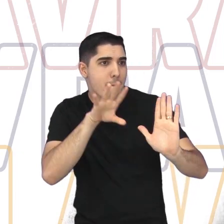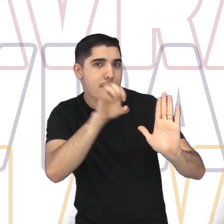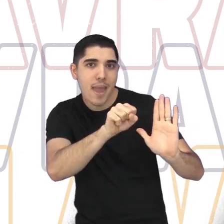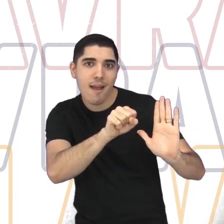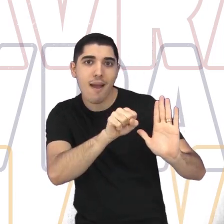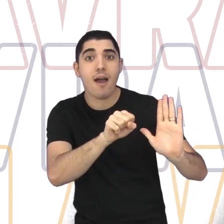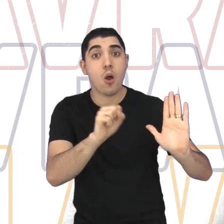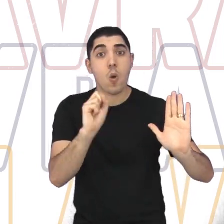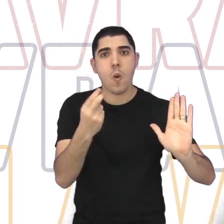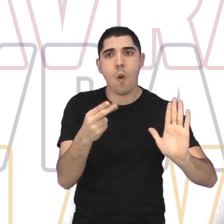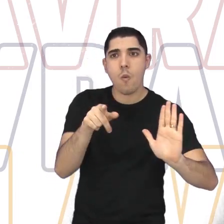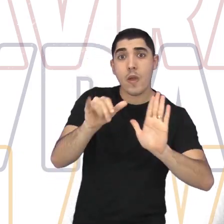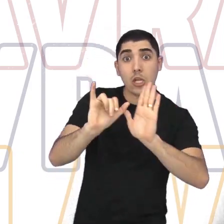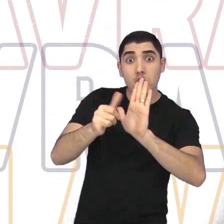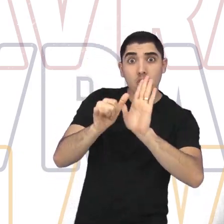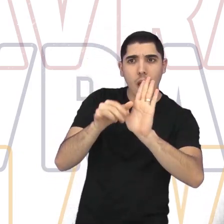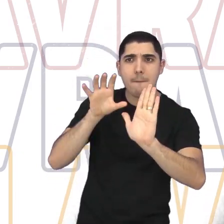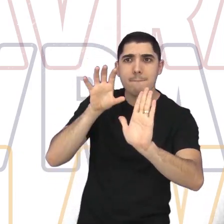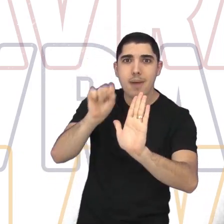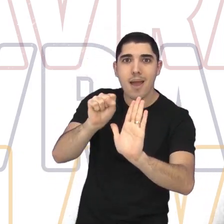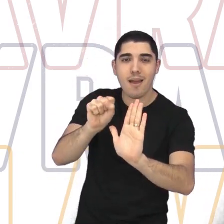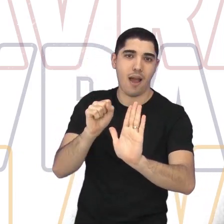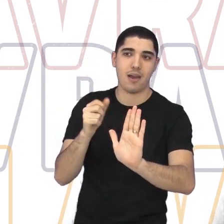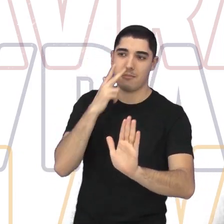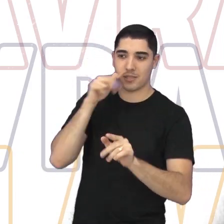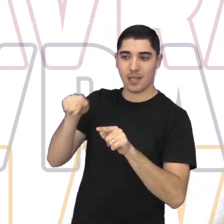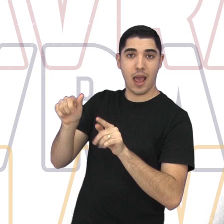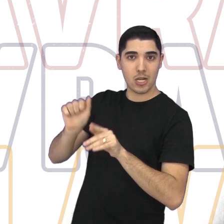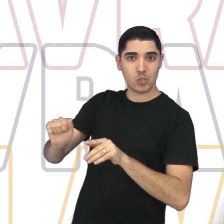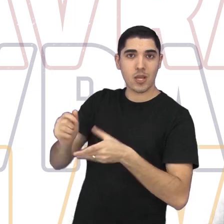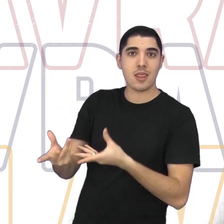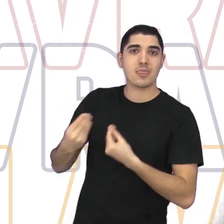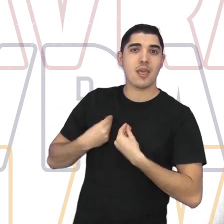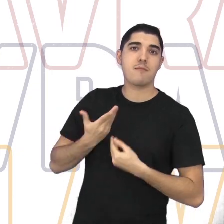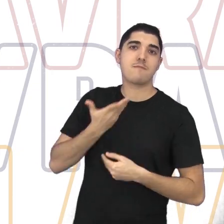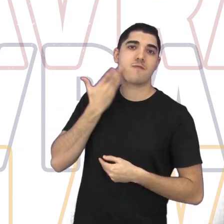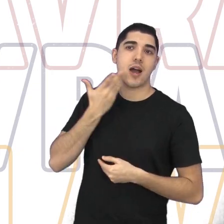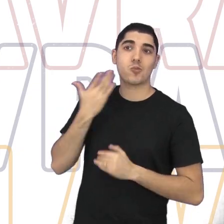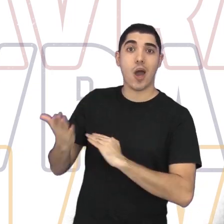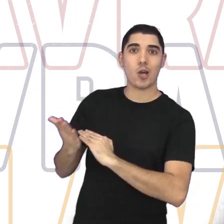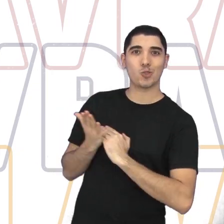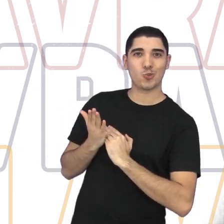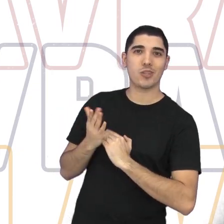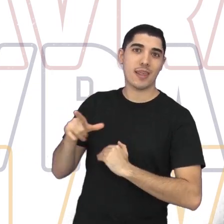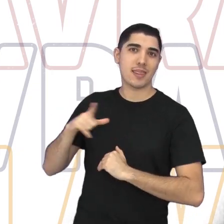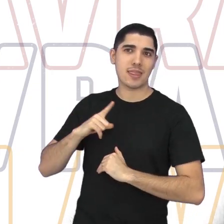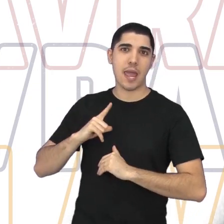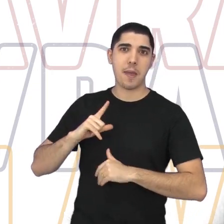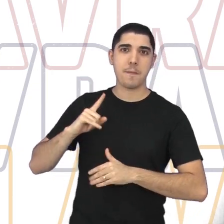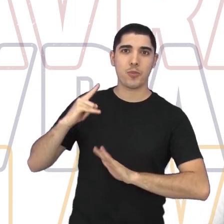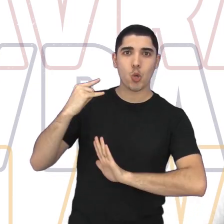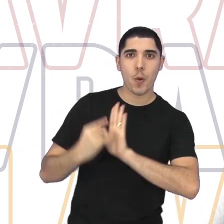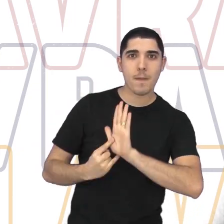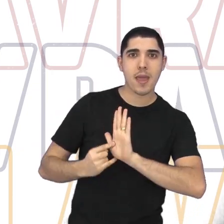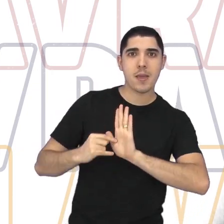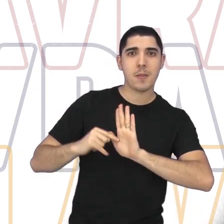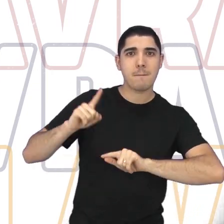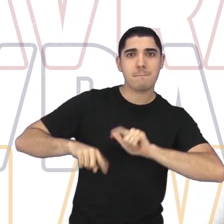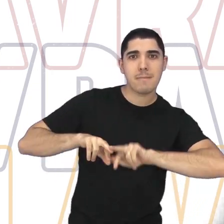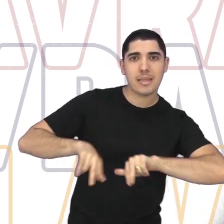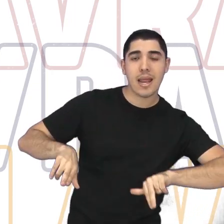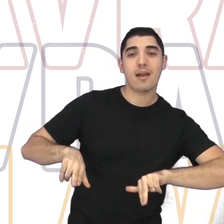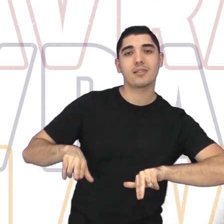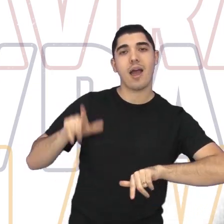na hora de se inscrever para um edital, e a gente conseguir se